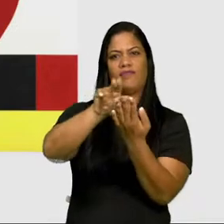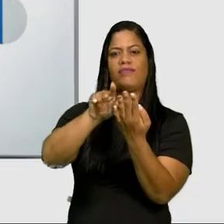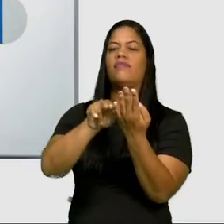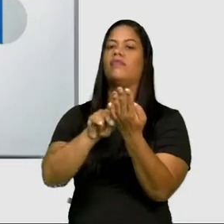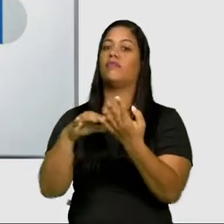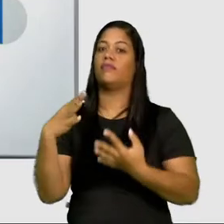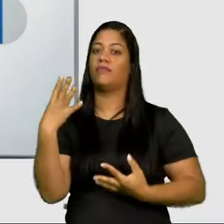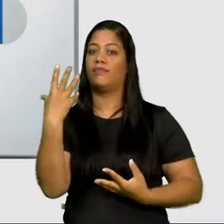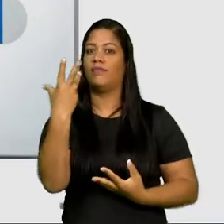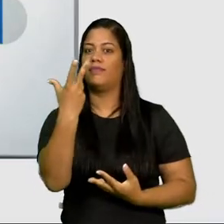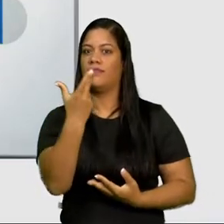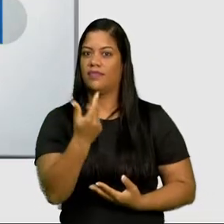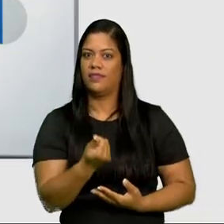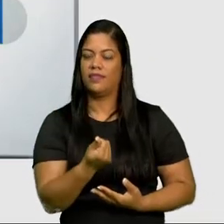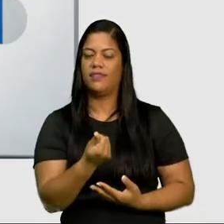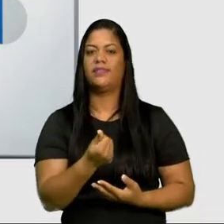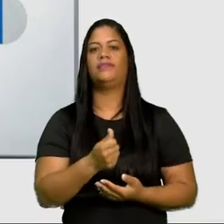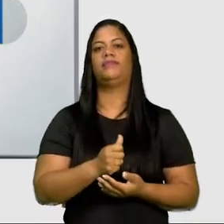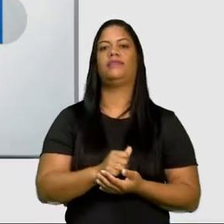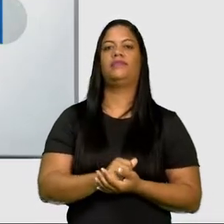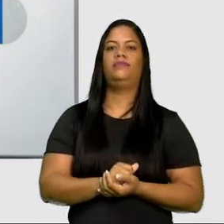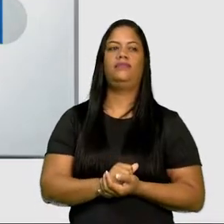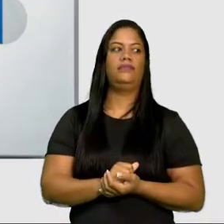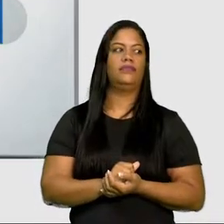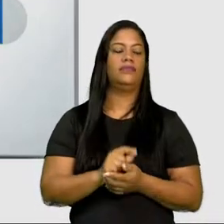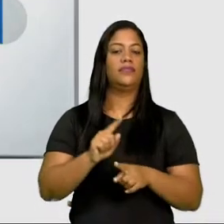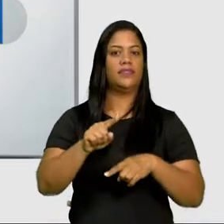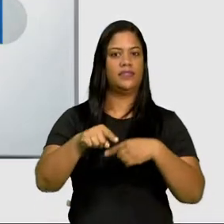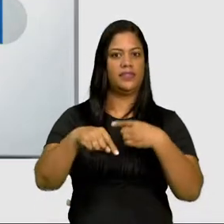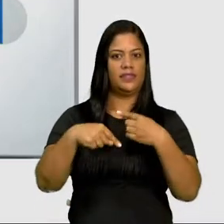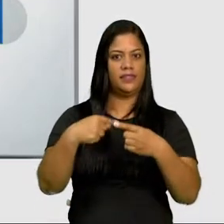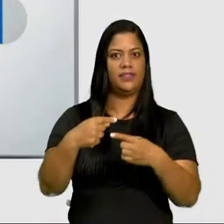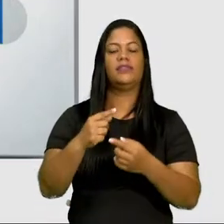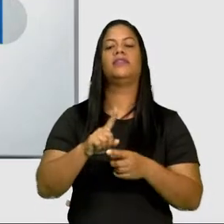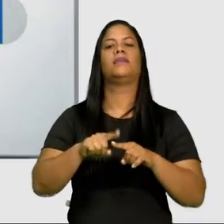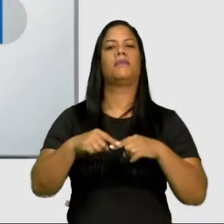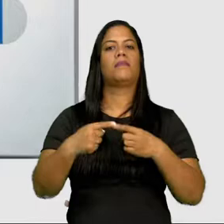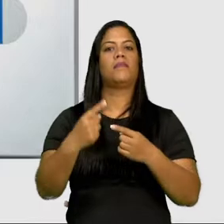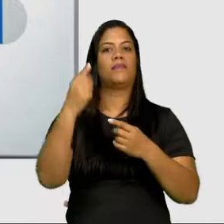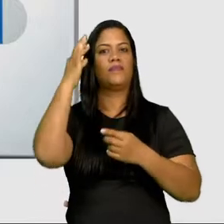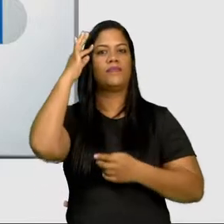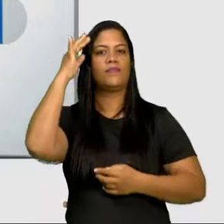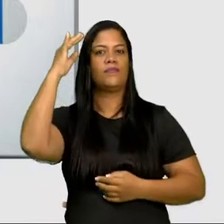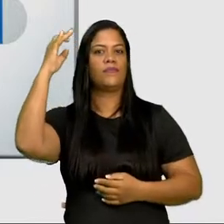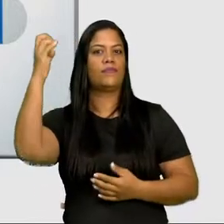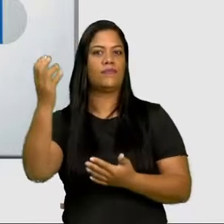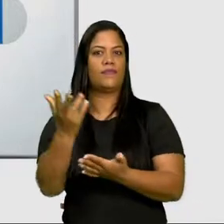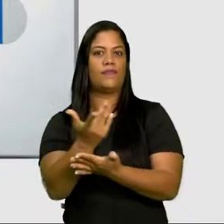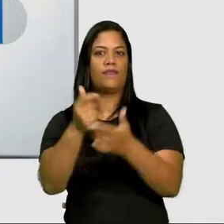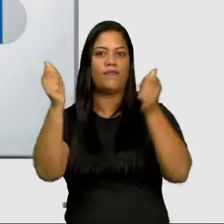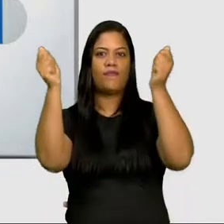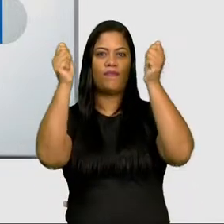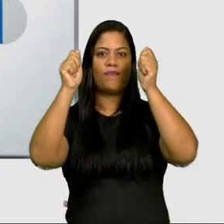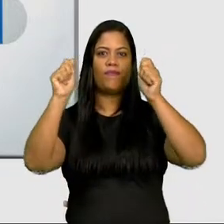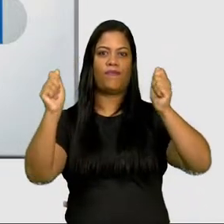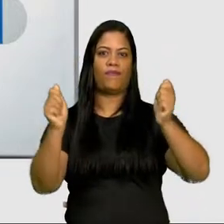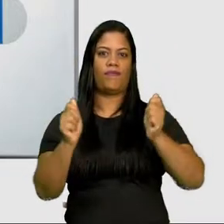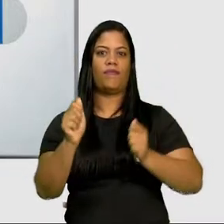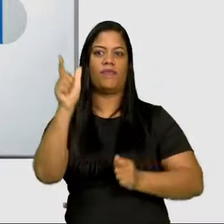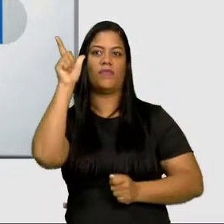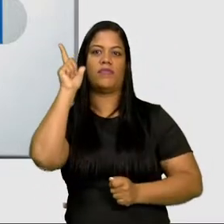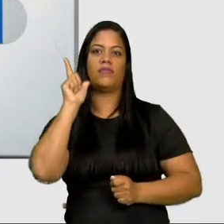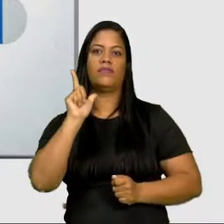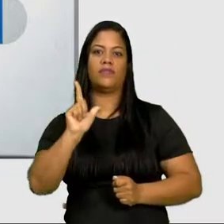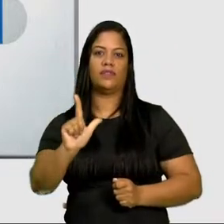bonitas. Aqui um pouco mais de figuras de formas abstratas, onde eles conseguem